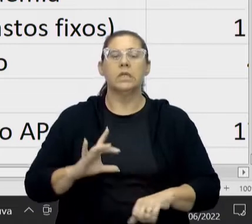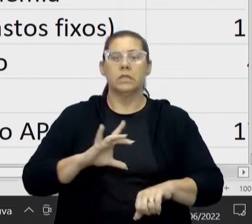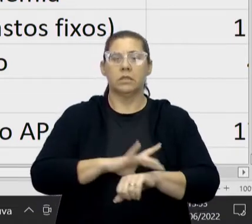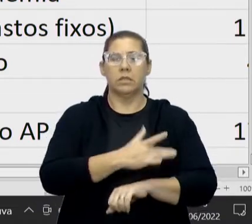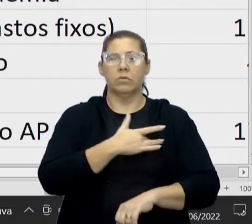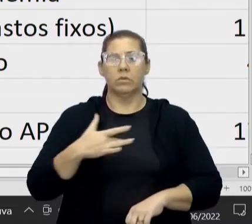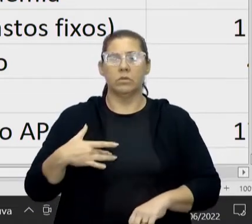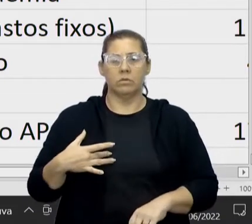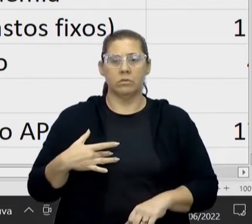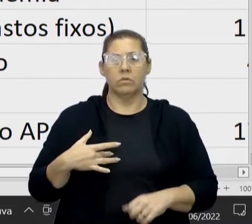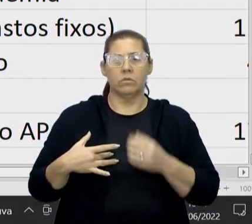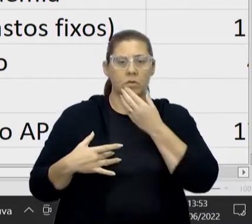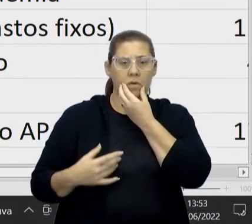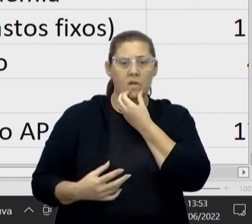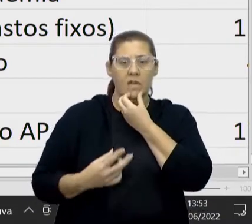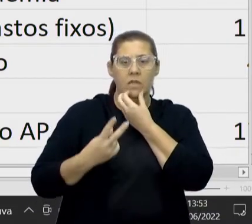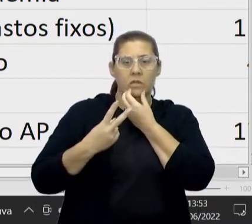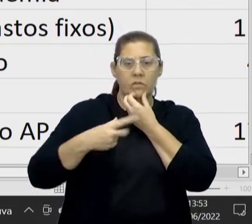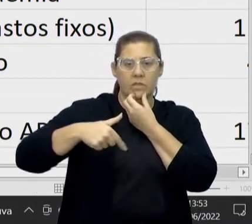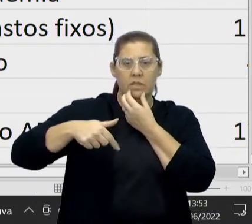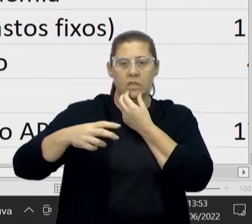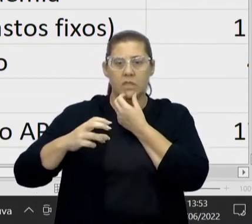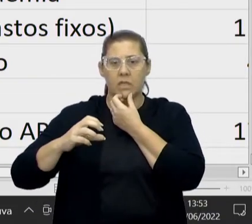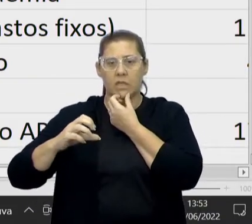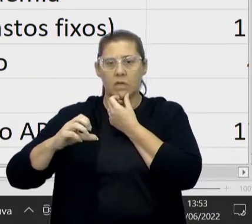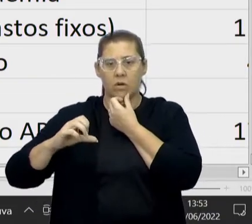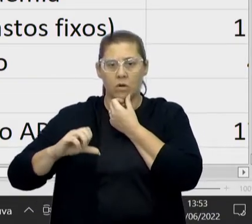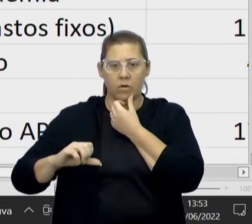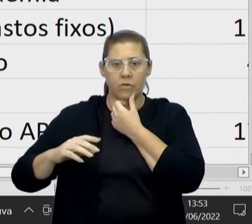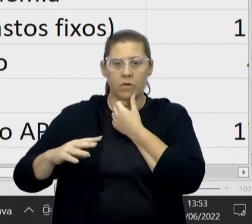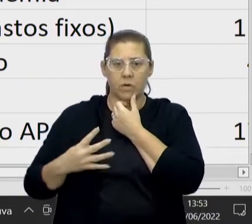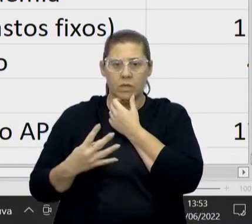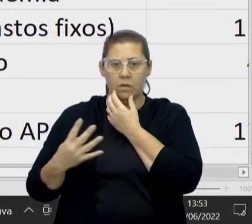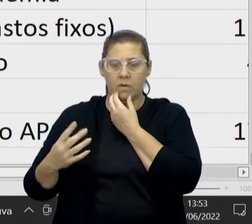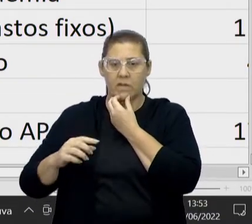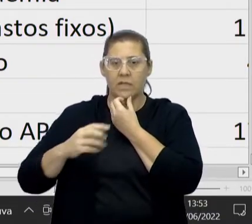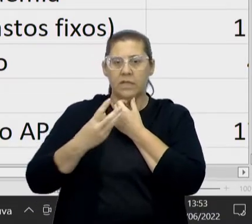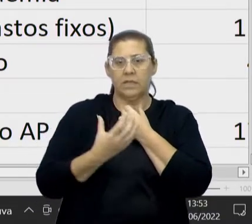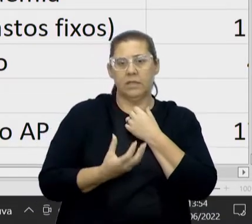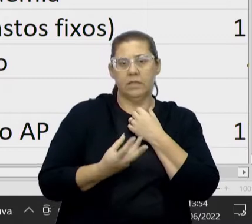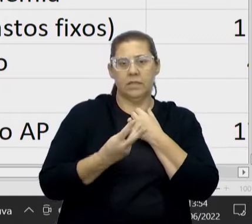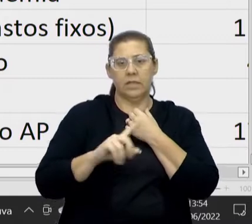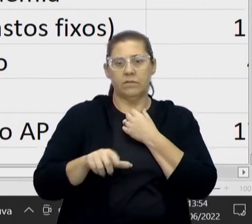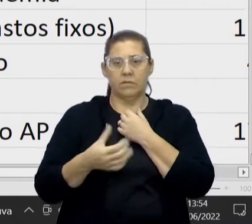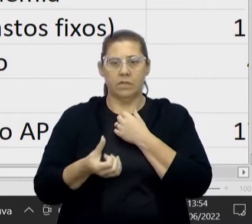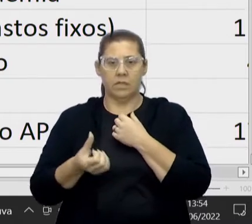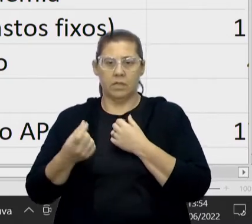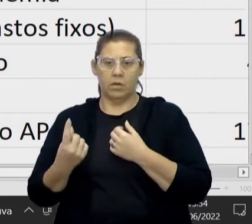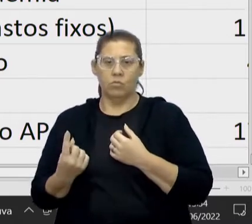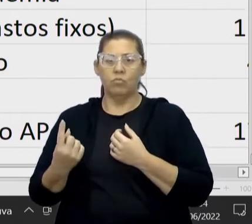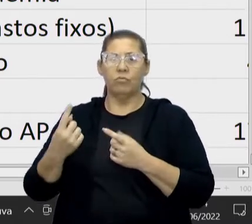o seguro saúde aí no valor de 3, de 279,44. Então eu vou pegar 3,61 vezes